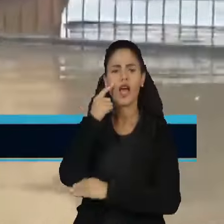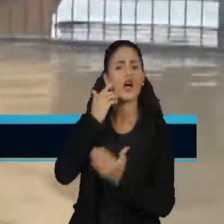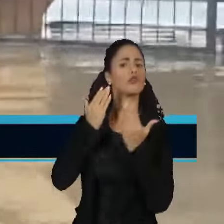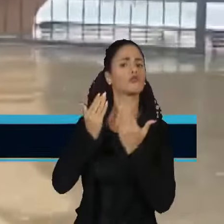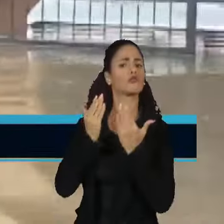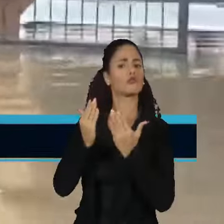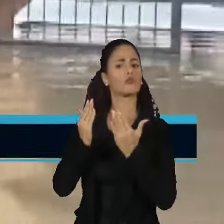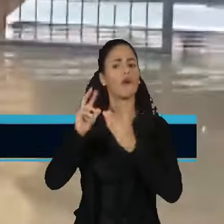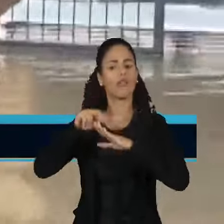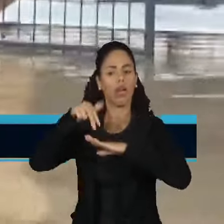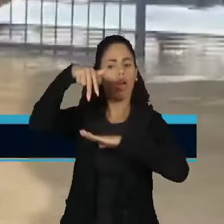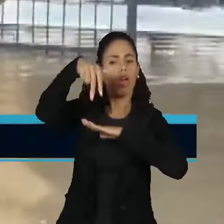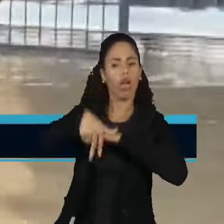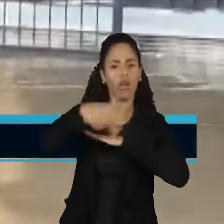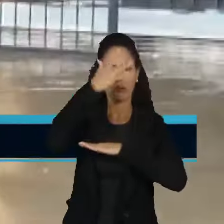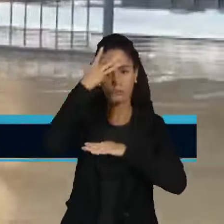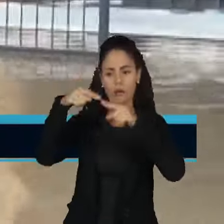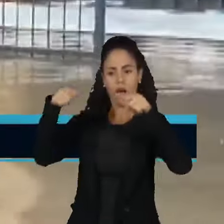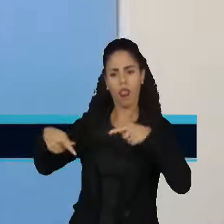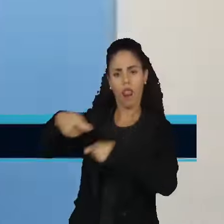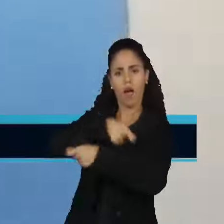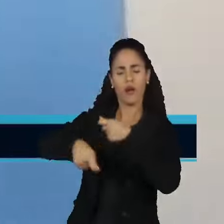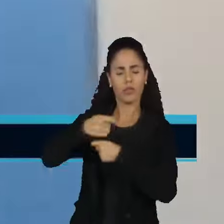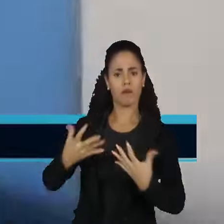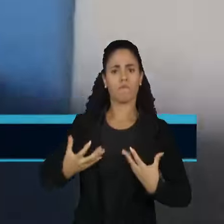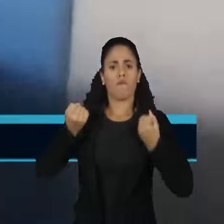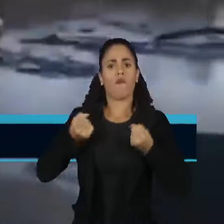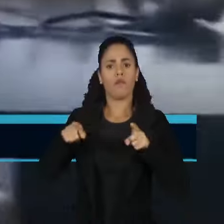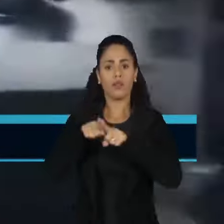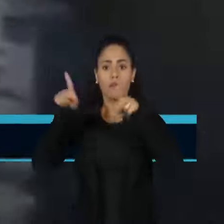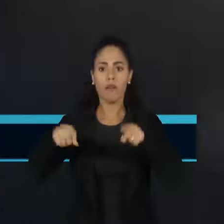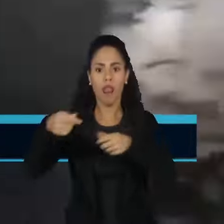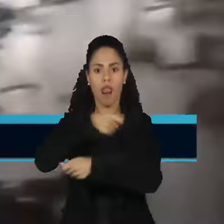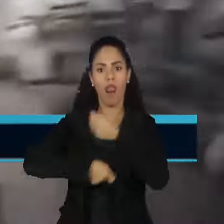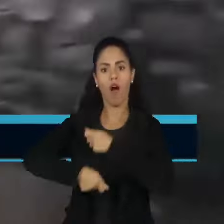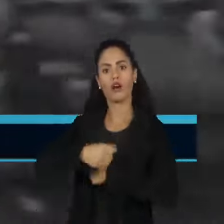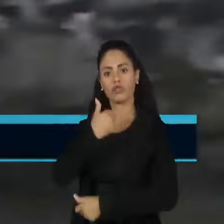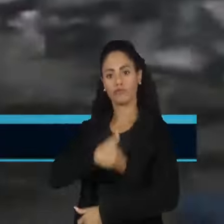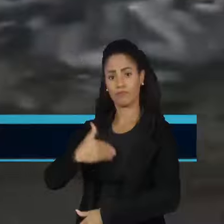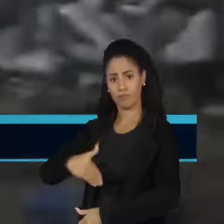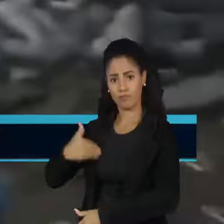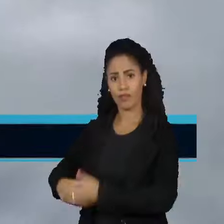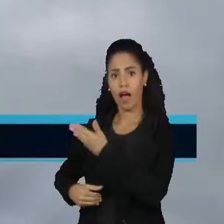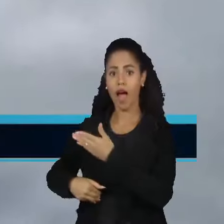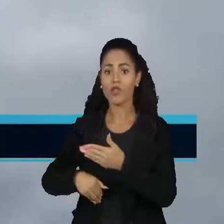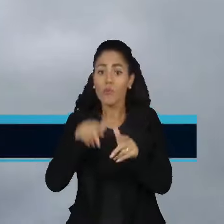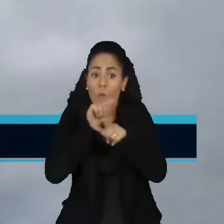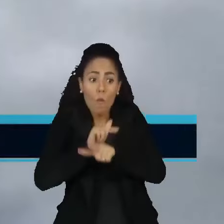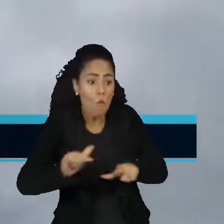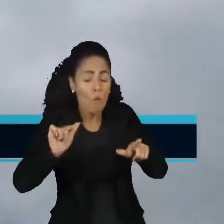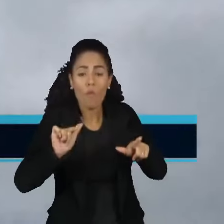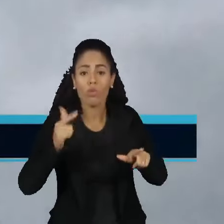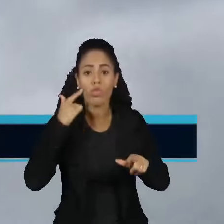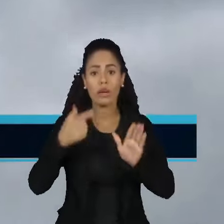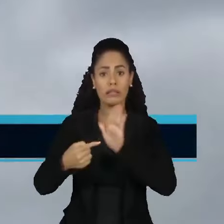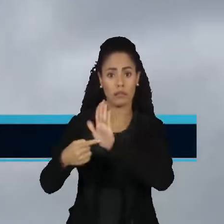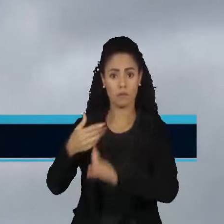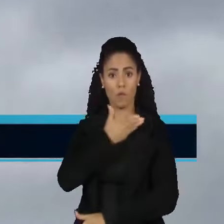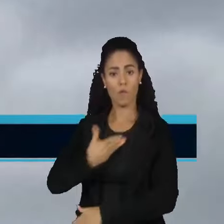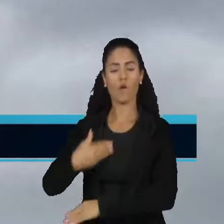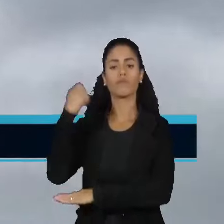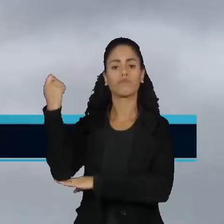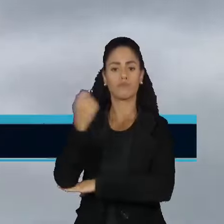invasão em uma loja assustou os comerciantes. Na loja do Grêmio, não sobrou nada. O governo do Rio Grande do Sul